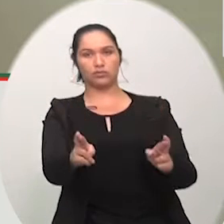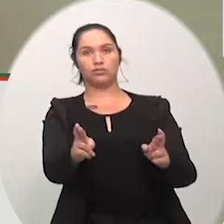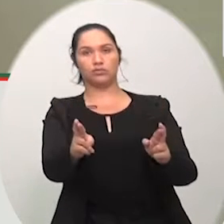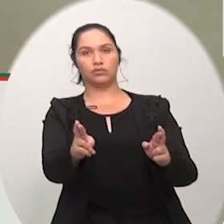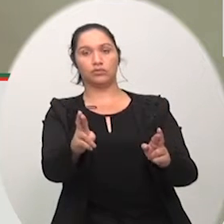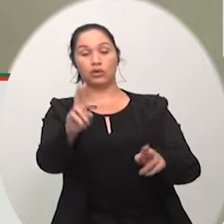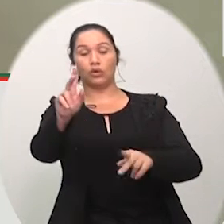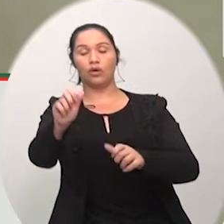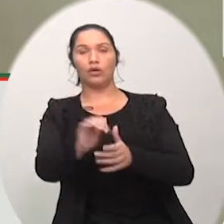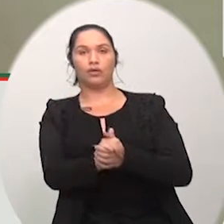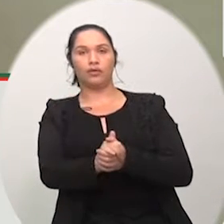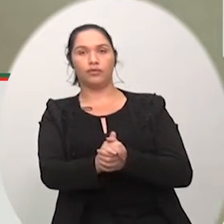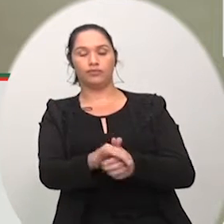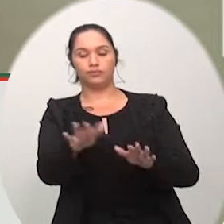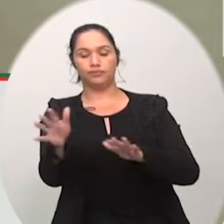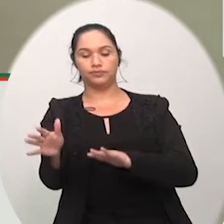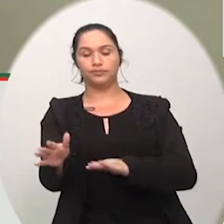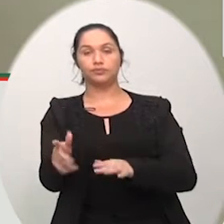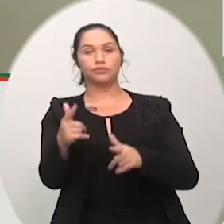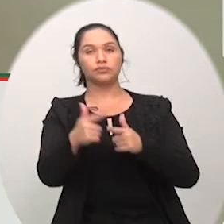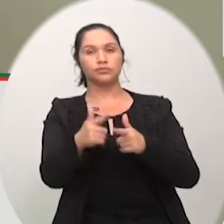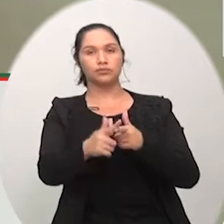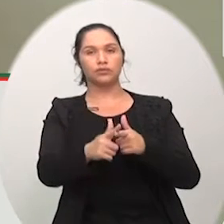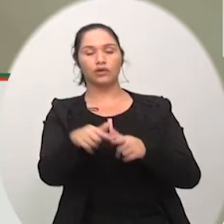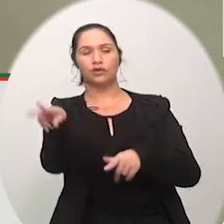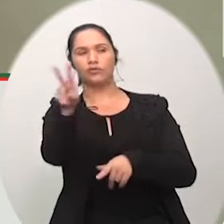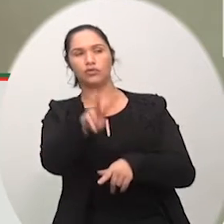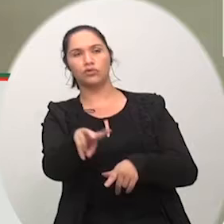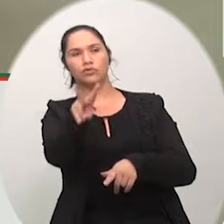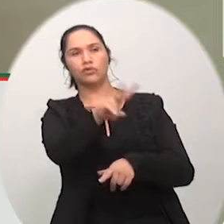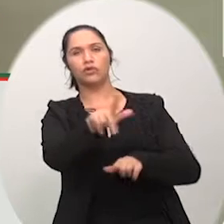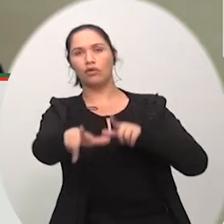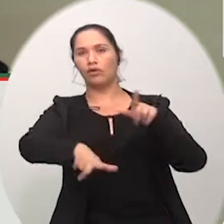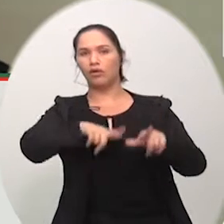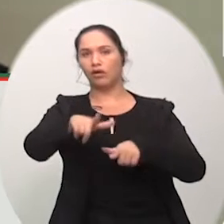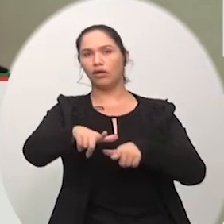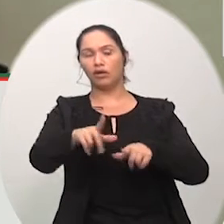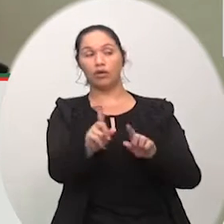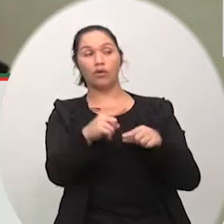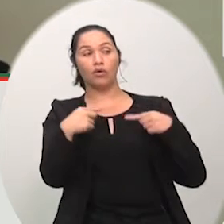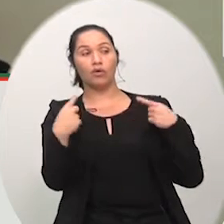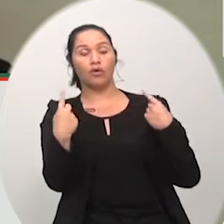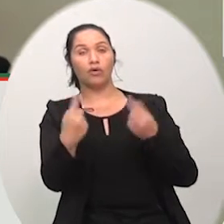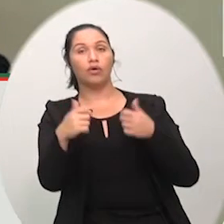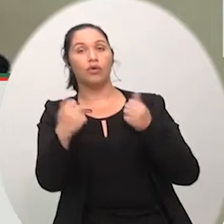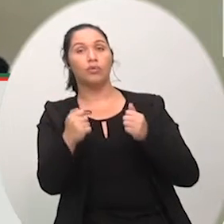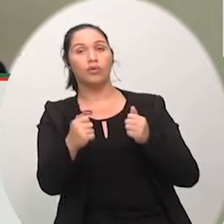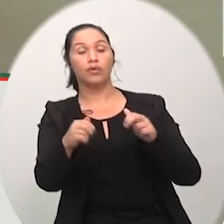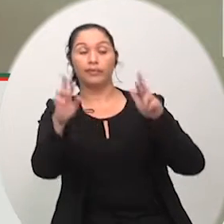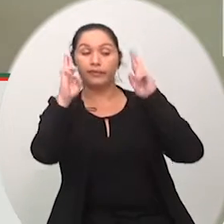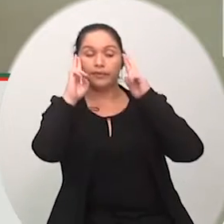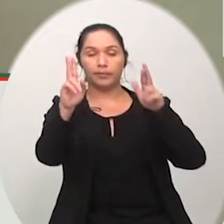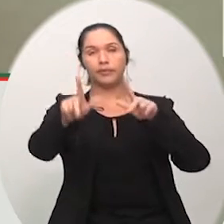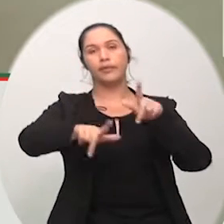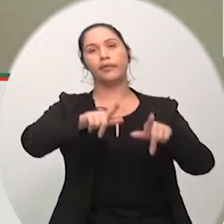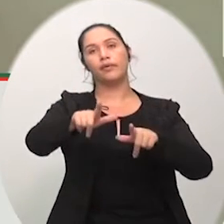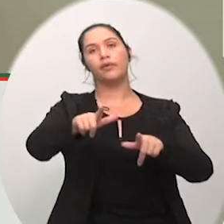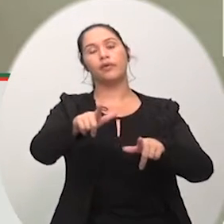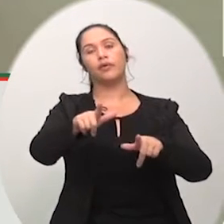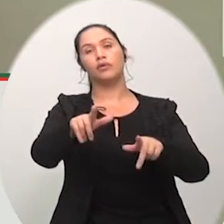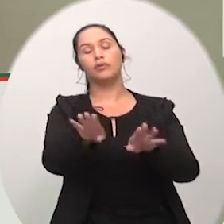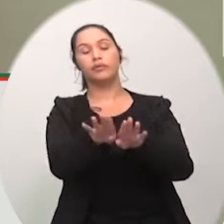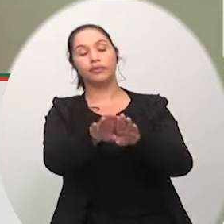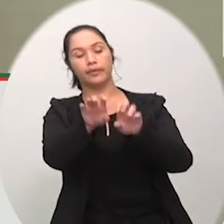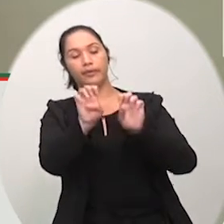vereadores todos nós aqui nessa casa temos algumas bandeiras que defendemos que desde quando iniciamos o nosso